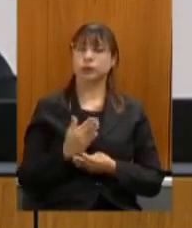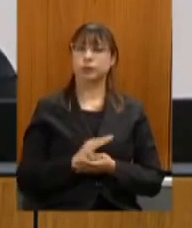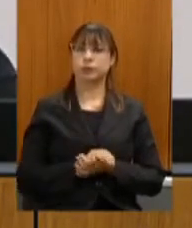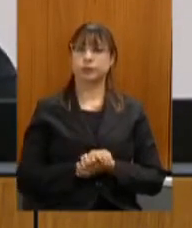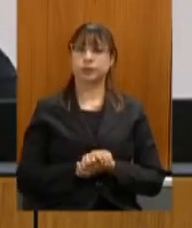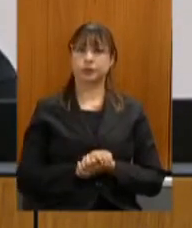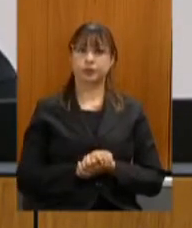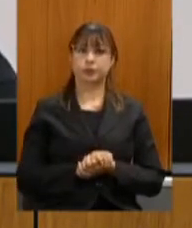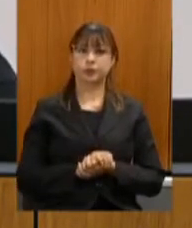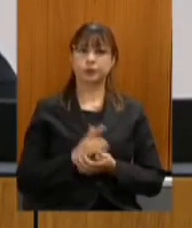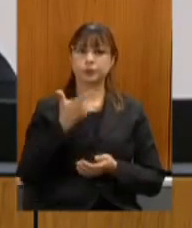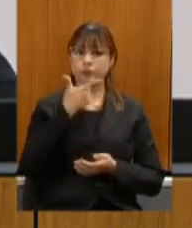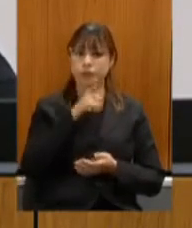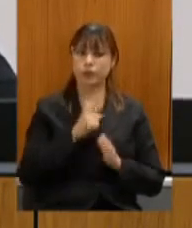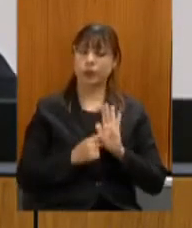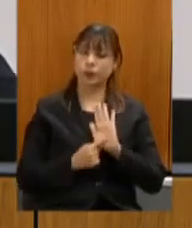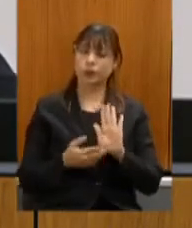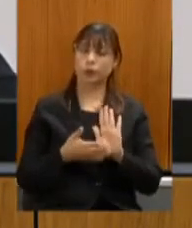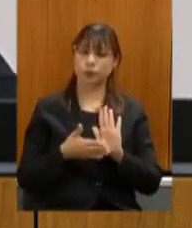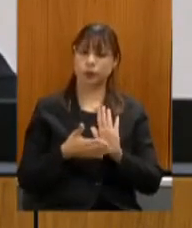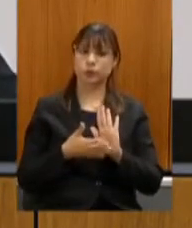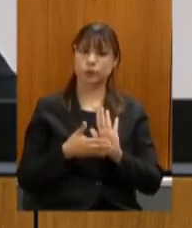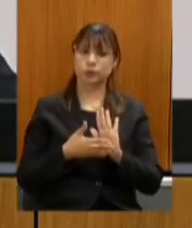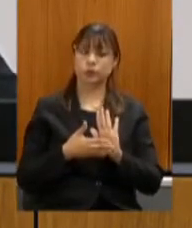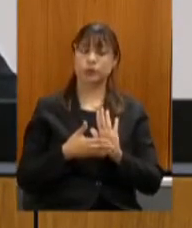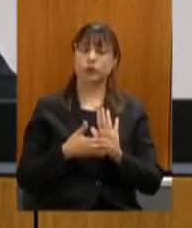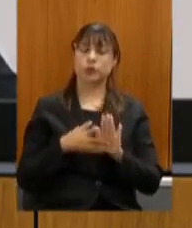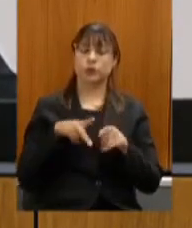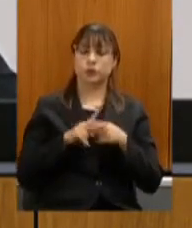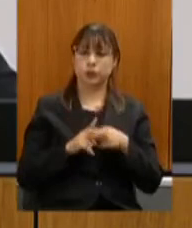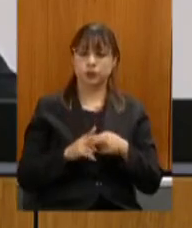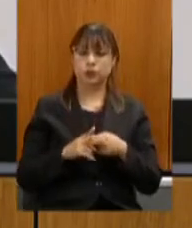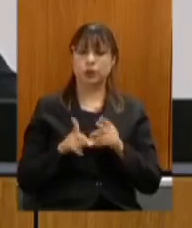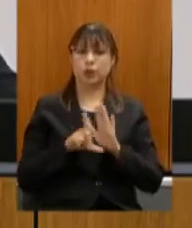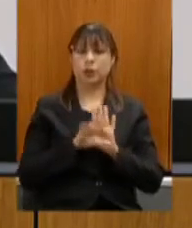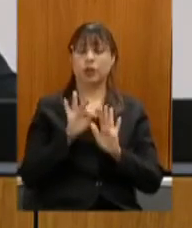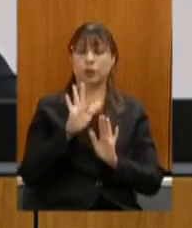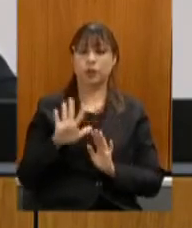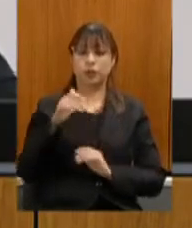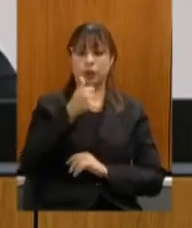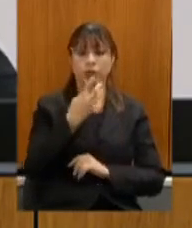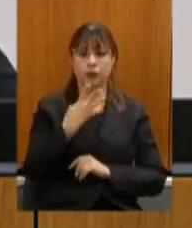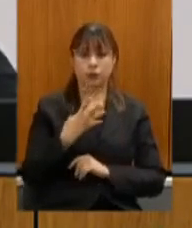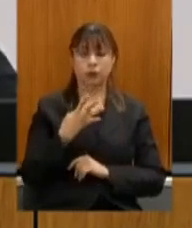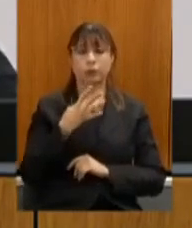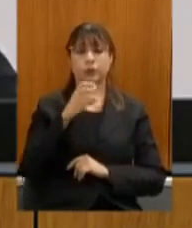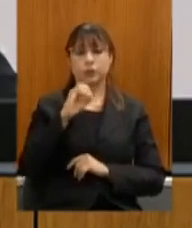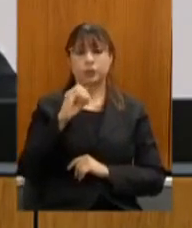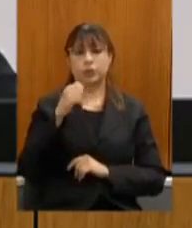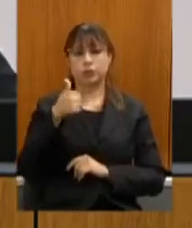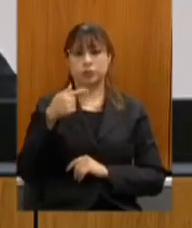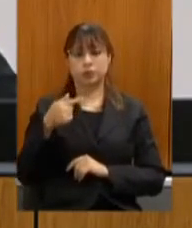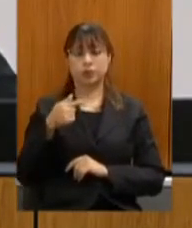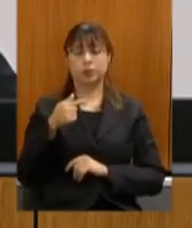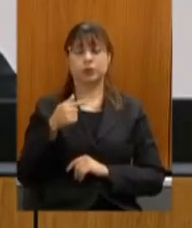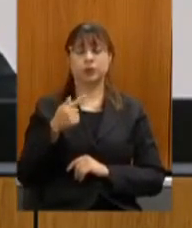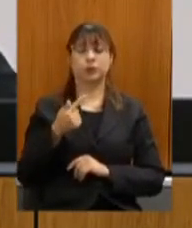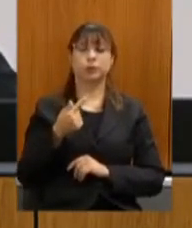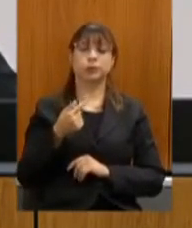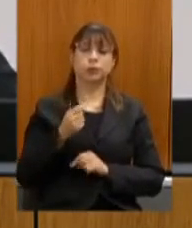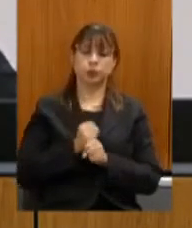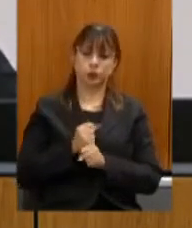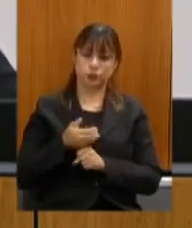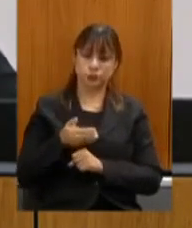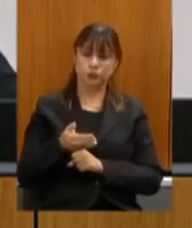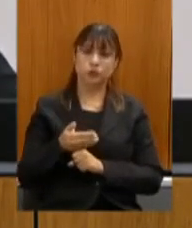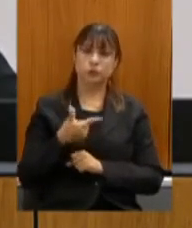proponham alteração na lei federal 14.017 de 29 de 6 de 2020